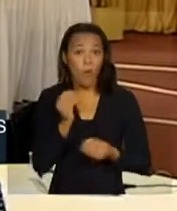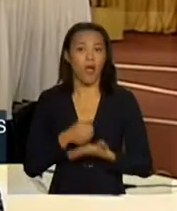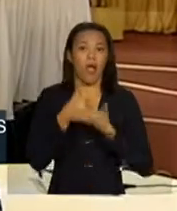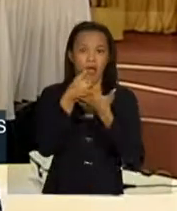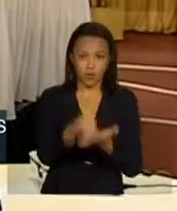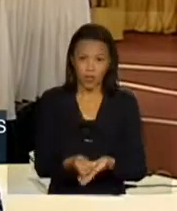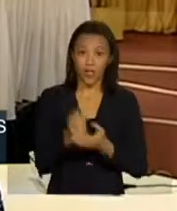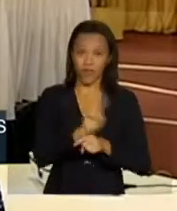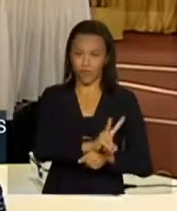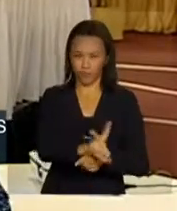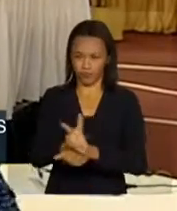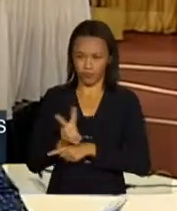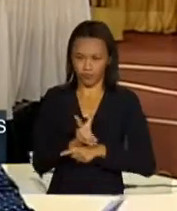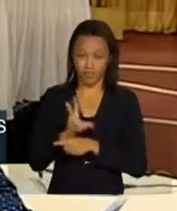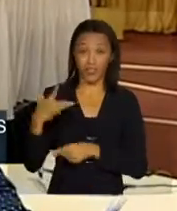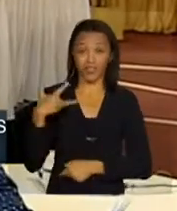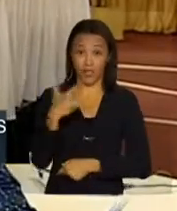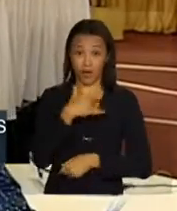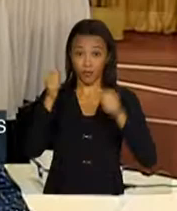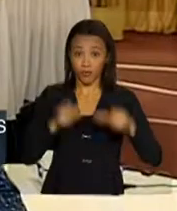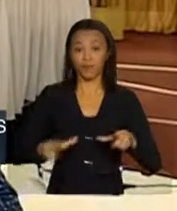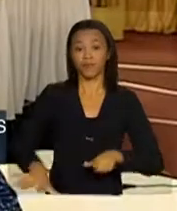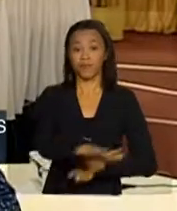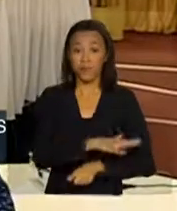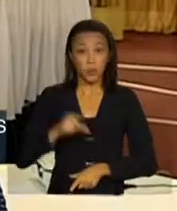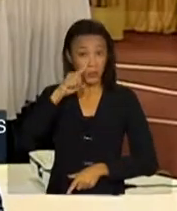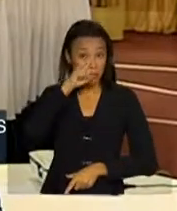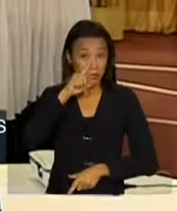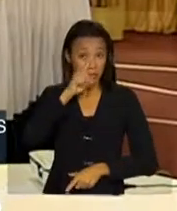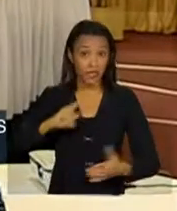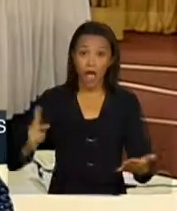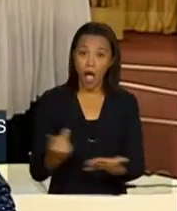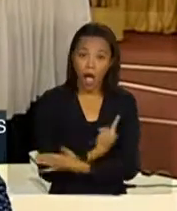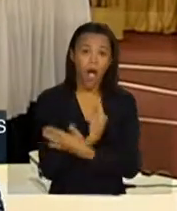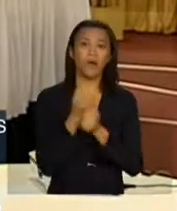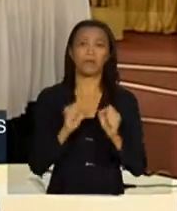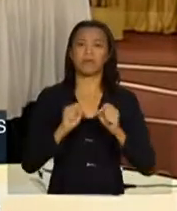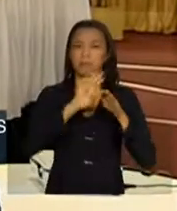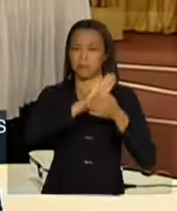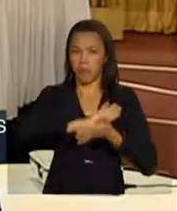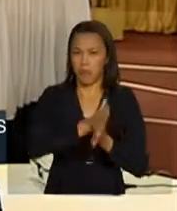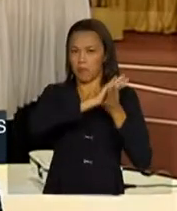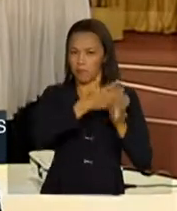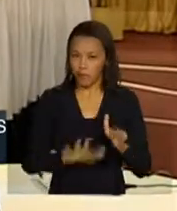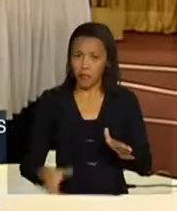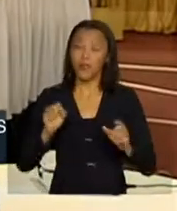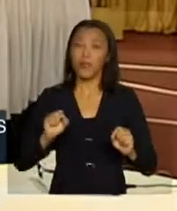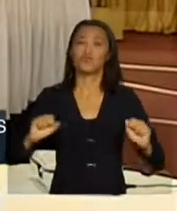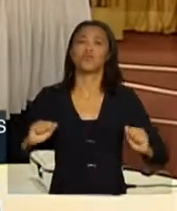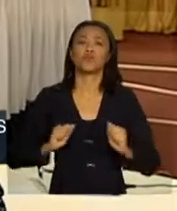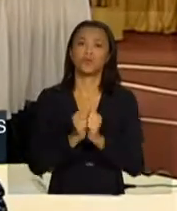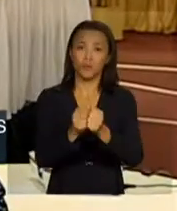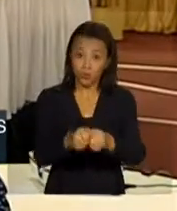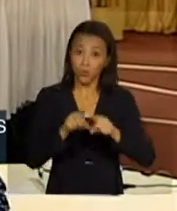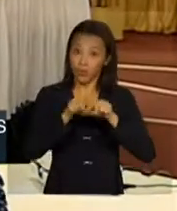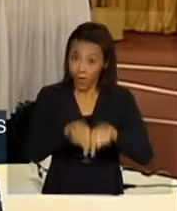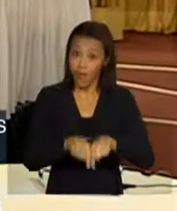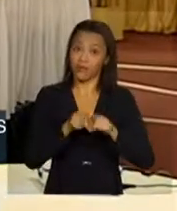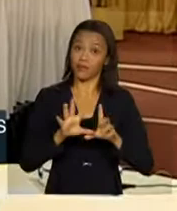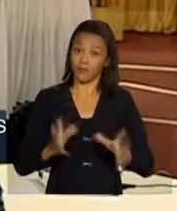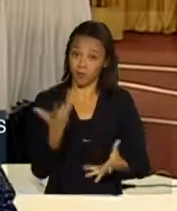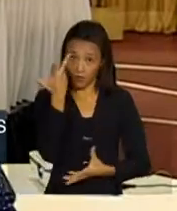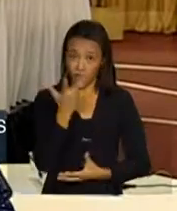que é a Vigilância em Saúde Ambiental dos Riscos Associados aos Desastres, e que atua justamente nestas